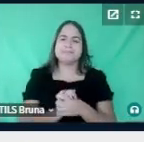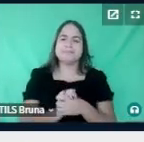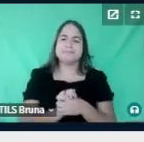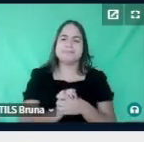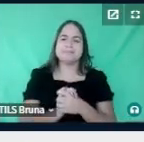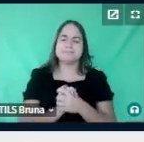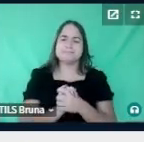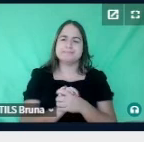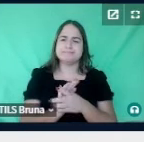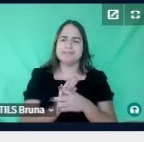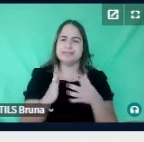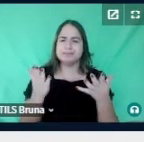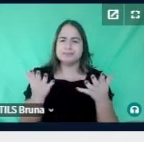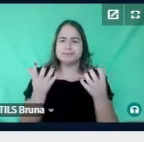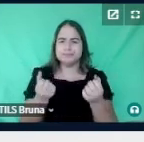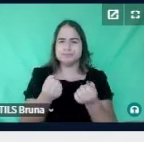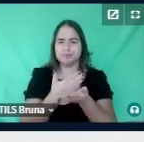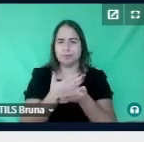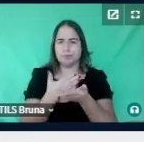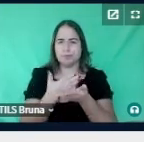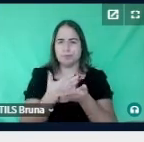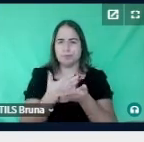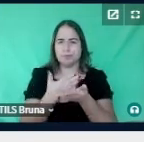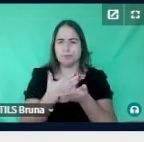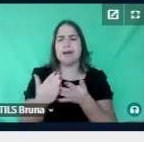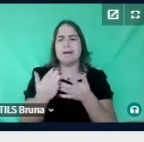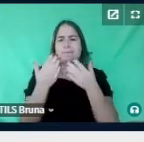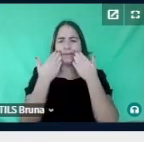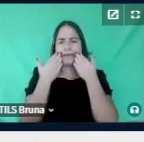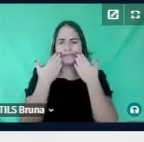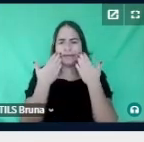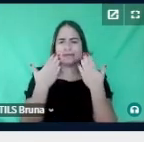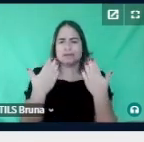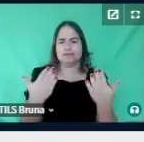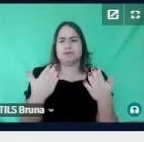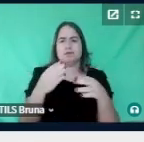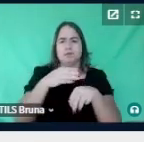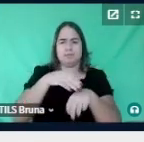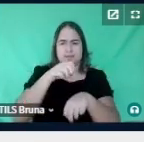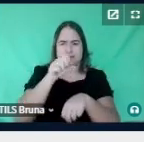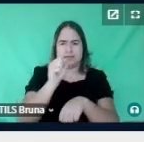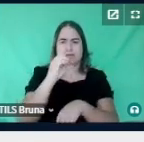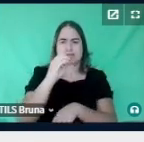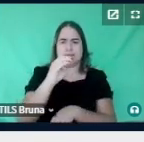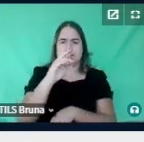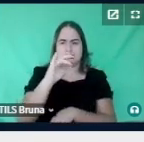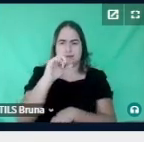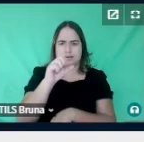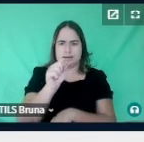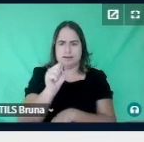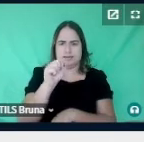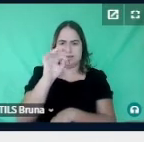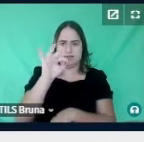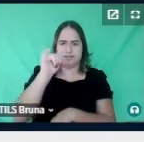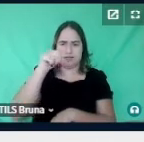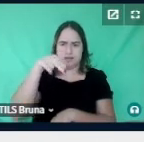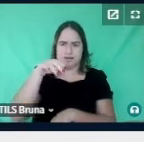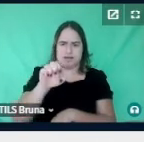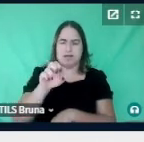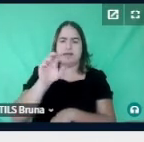Bom, então, nós vamos dar início à defesa da dissertação da Cristiane Rezende Silva Macedo,